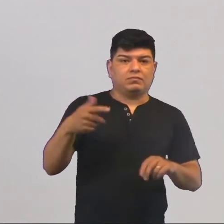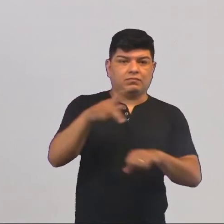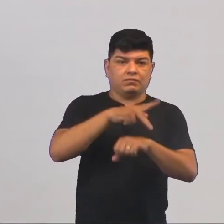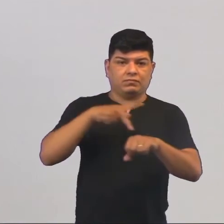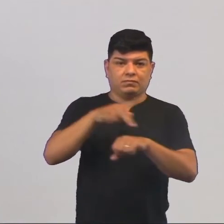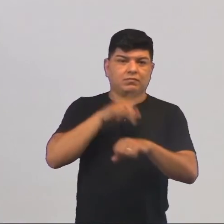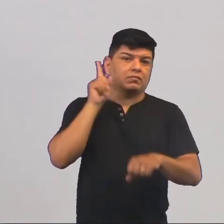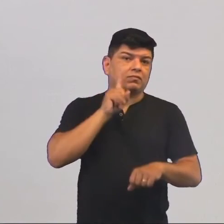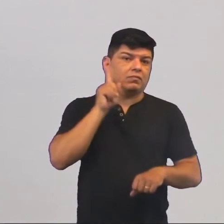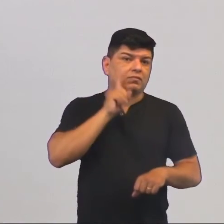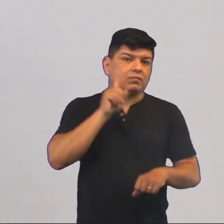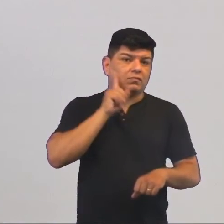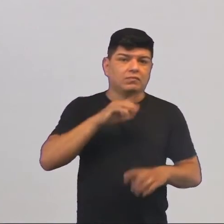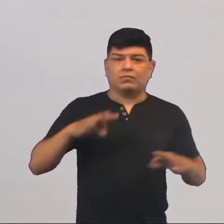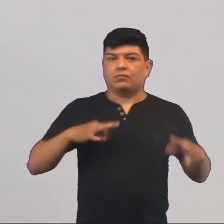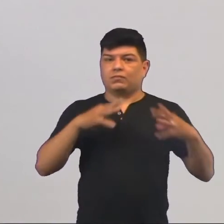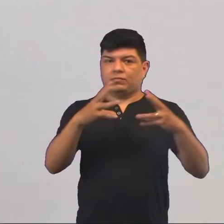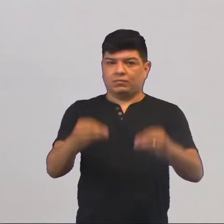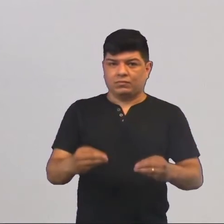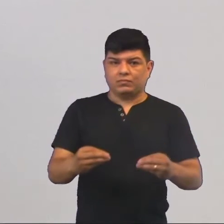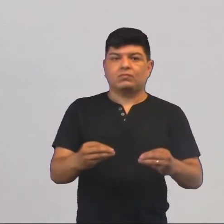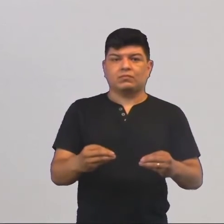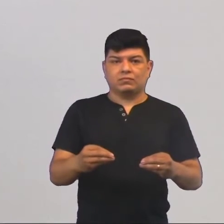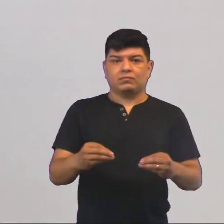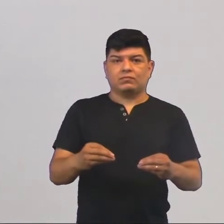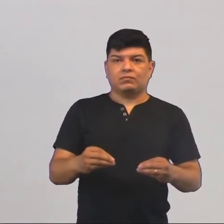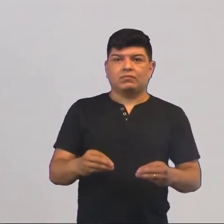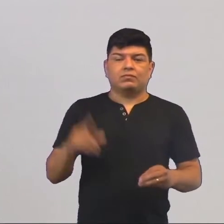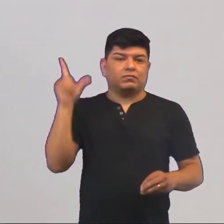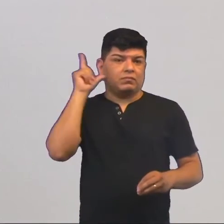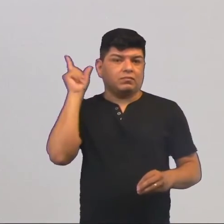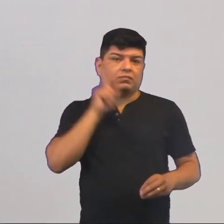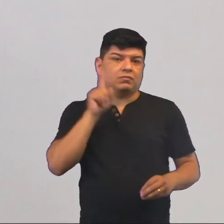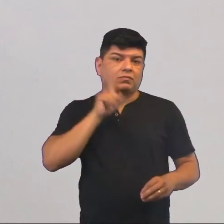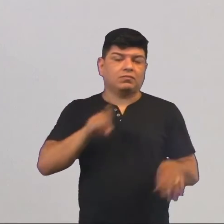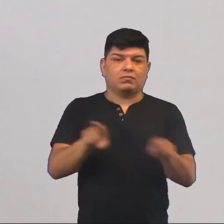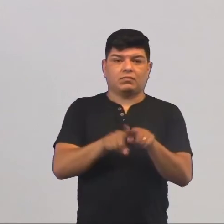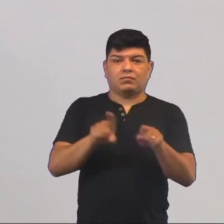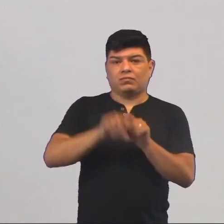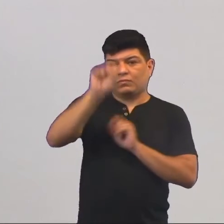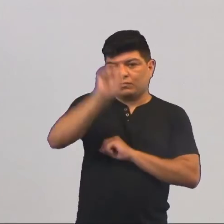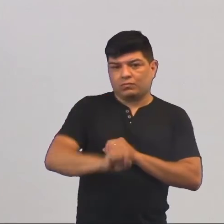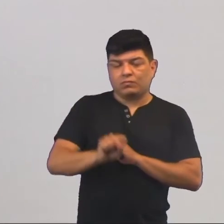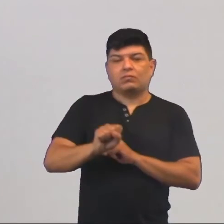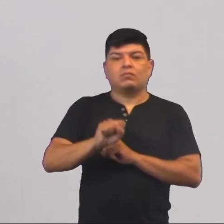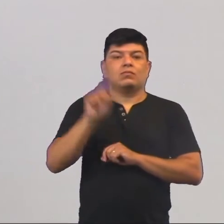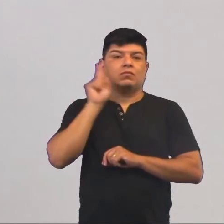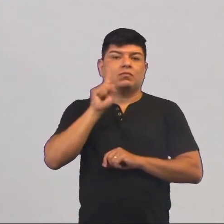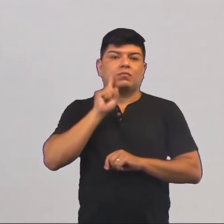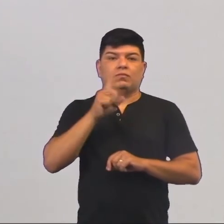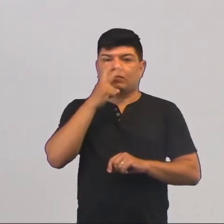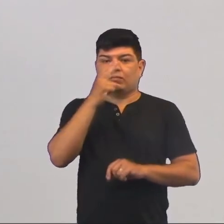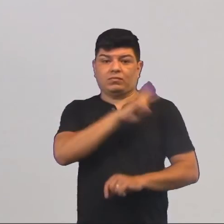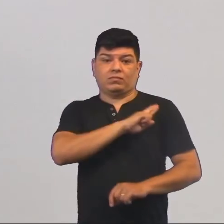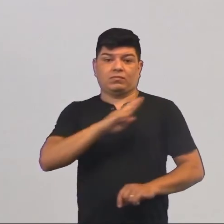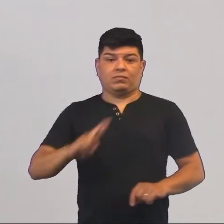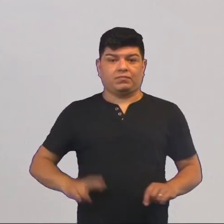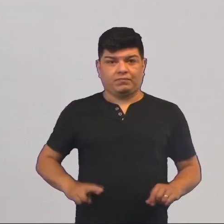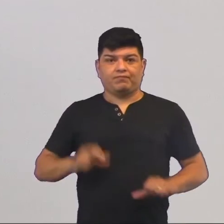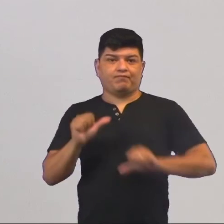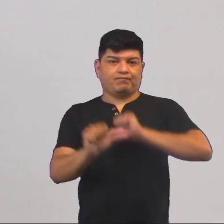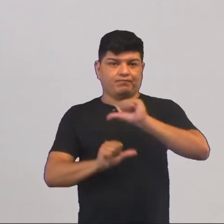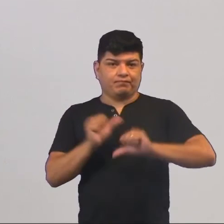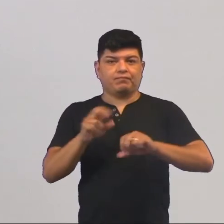nações americanas. Todas as outras nações latino-americanas, sul-americanas, viraram repúblicas.